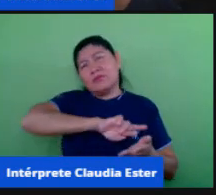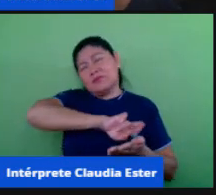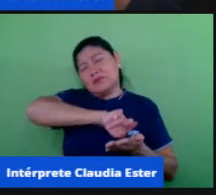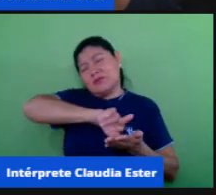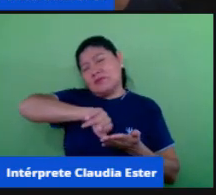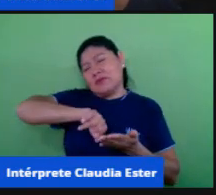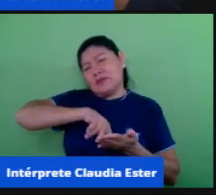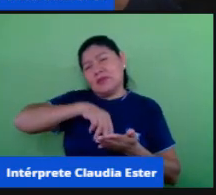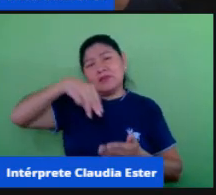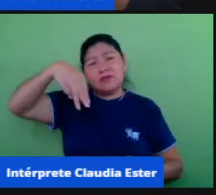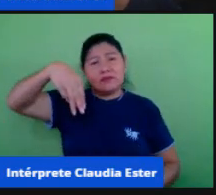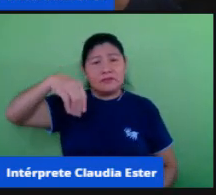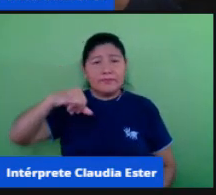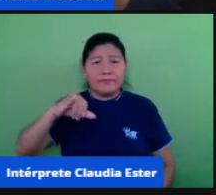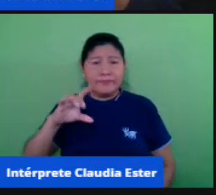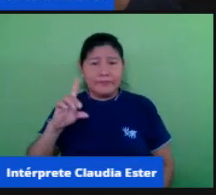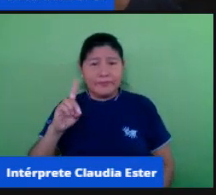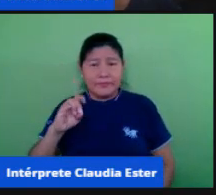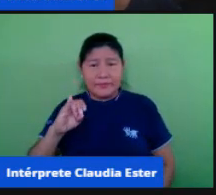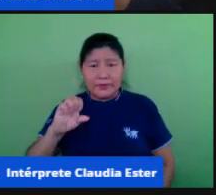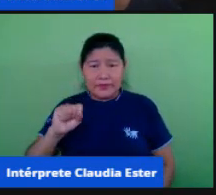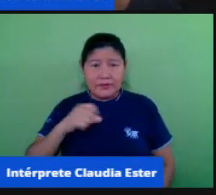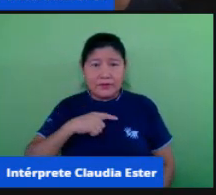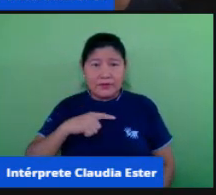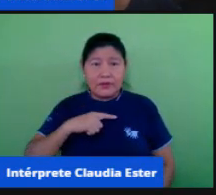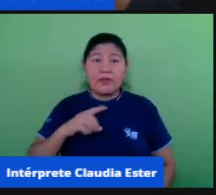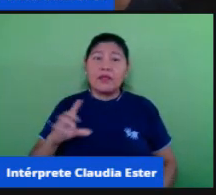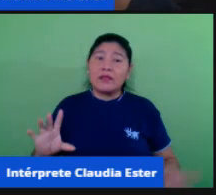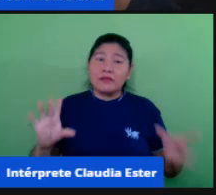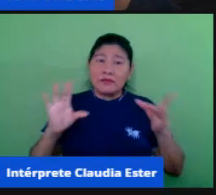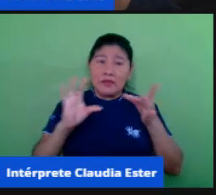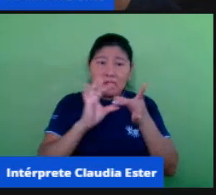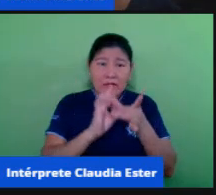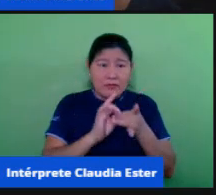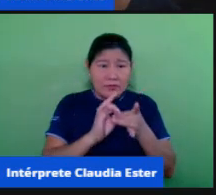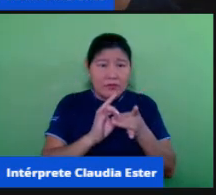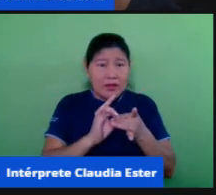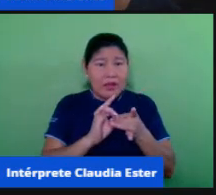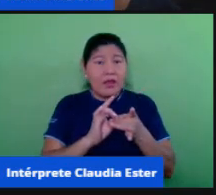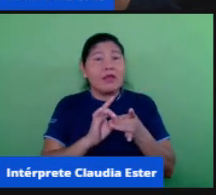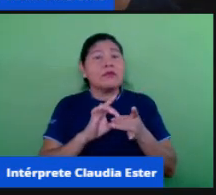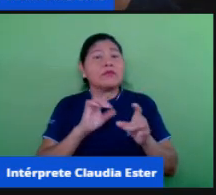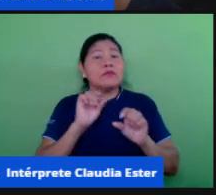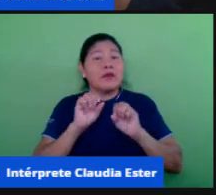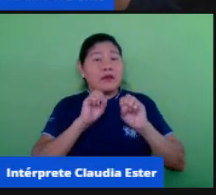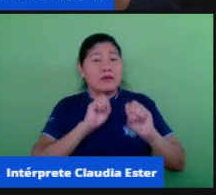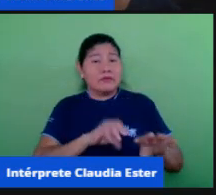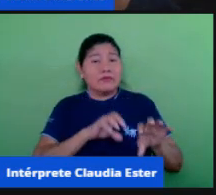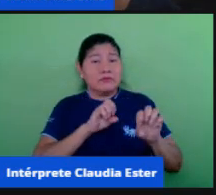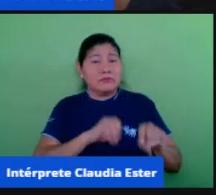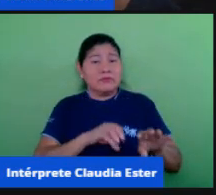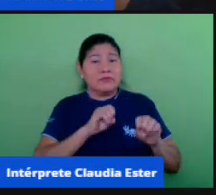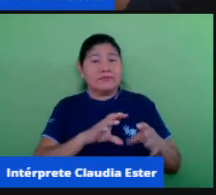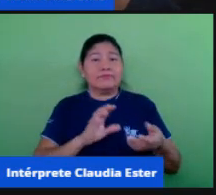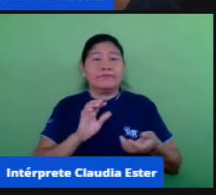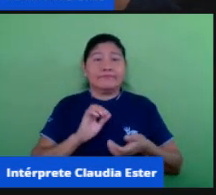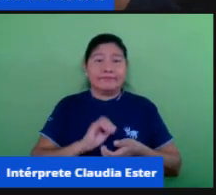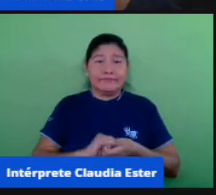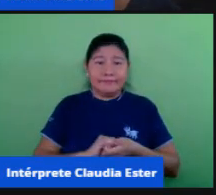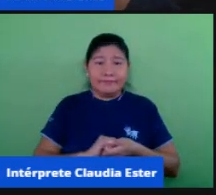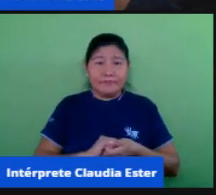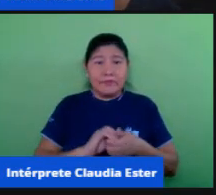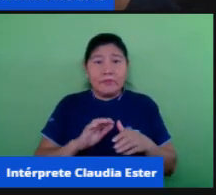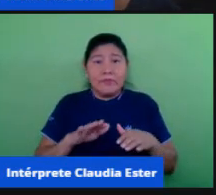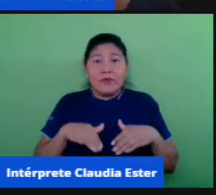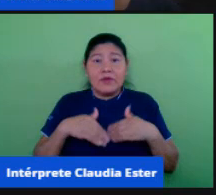mídias que envolvem educação ou que estão sendo utilizadas na educação certo mas